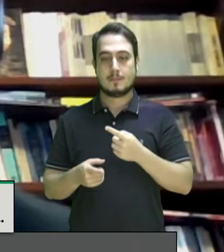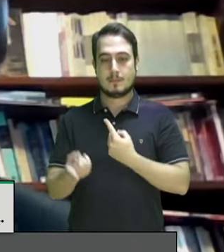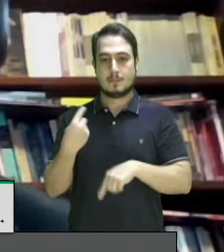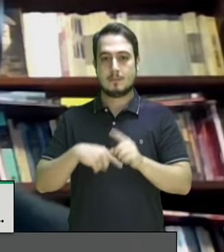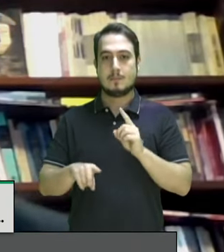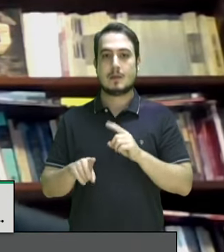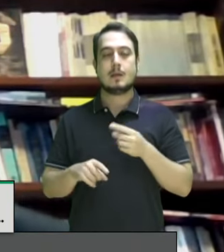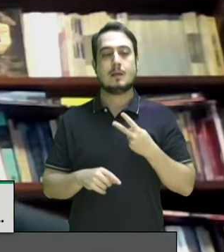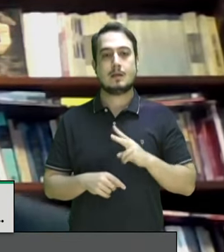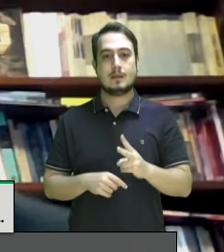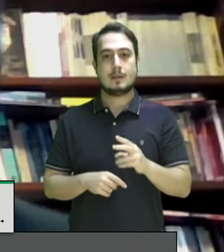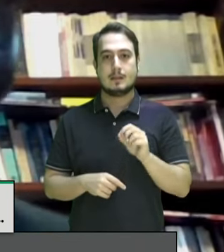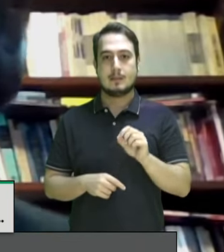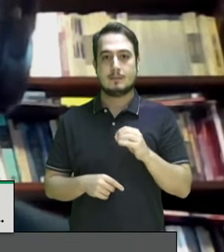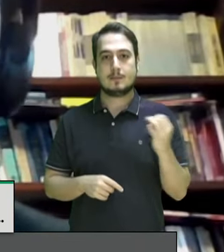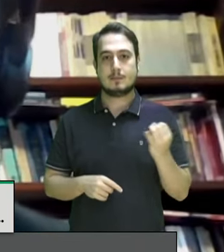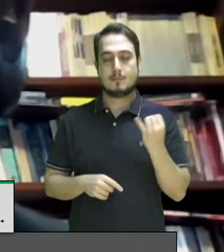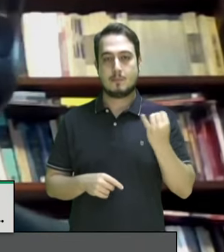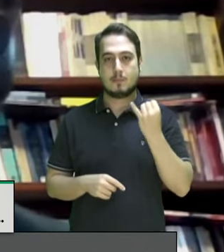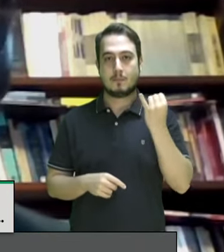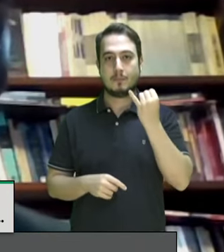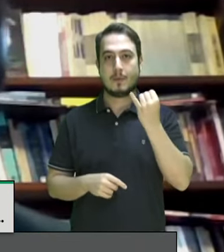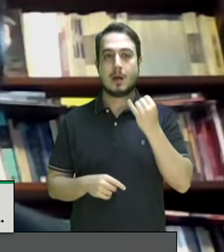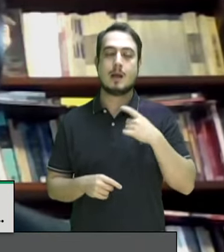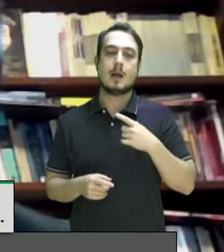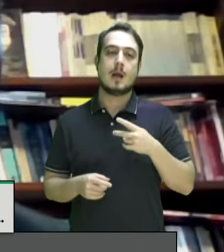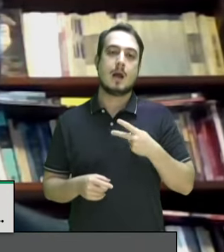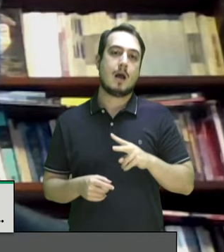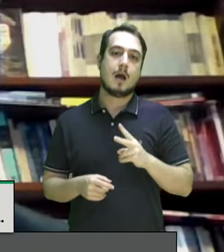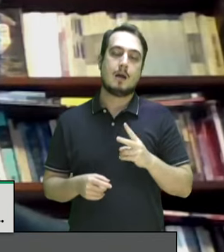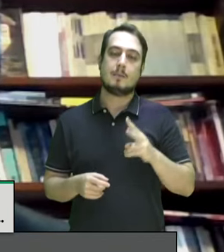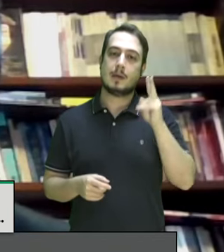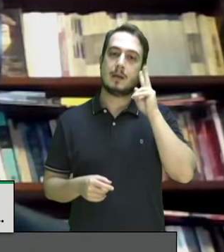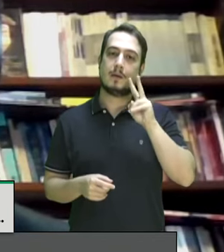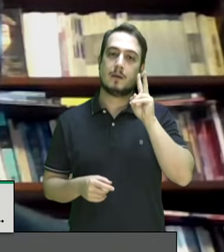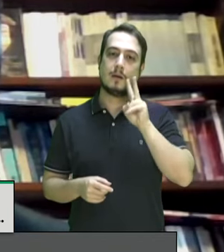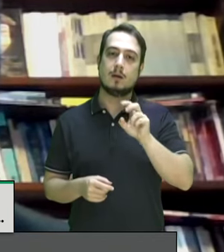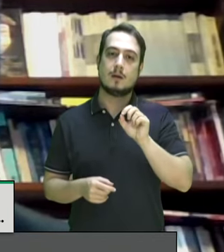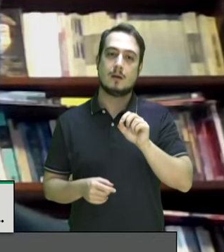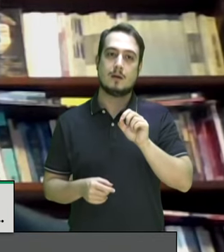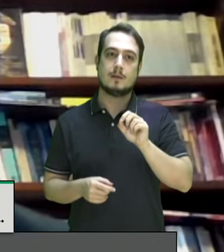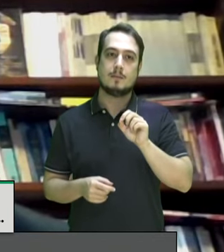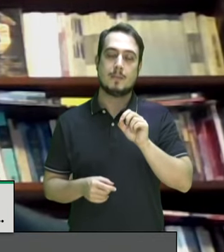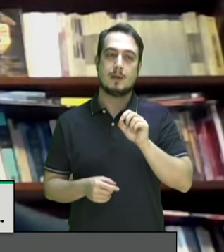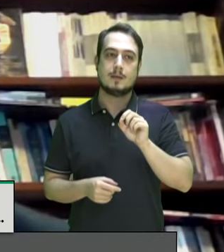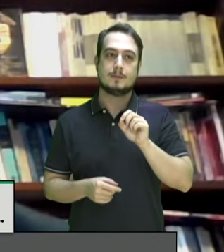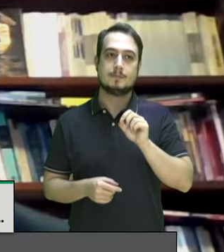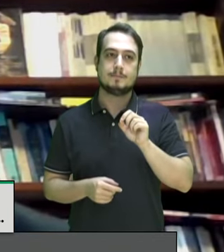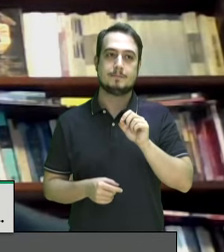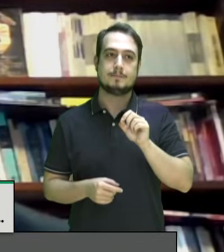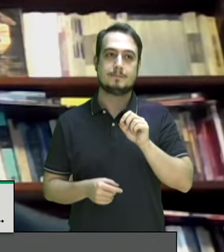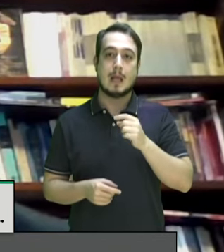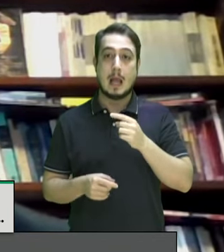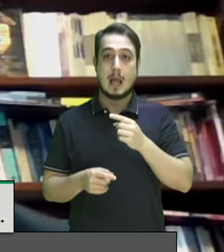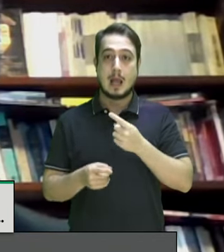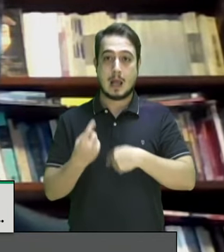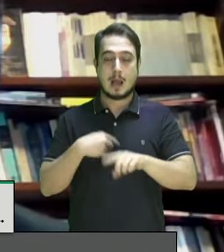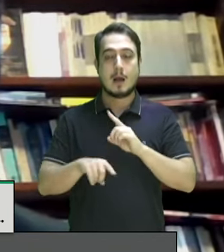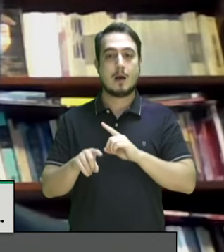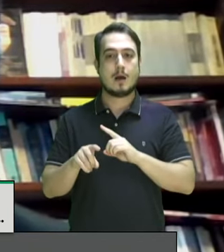que son siempre importantes serem ressaltados então ressaltar a